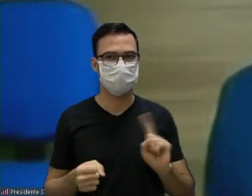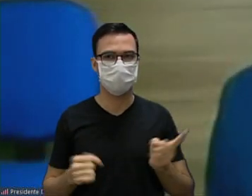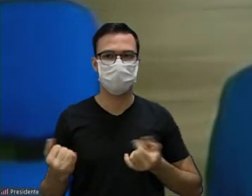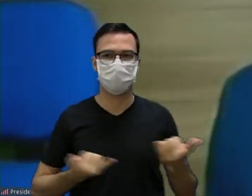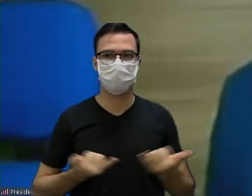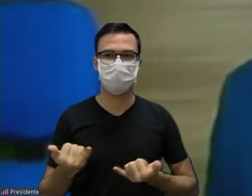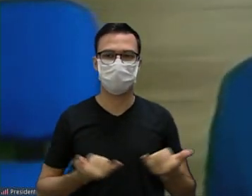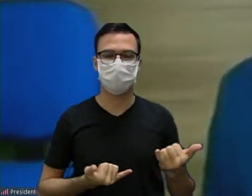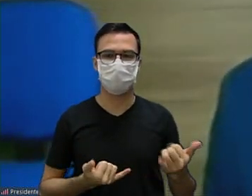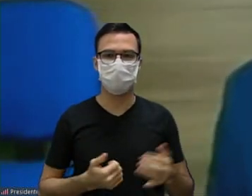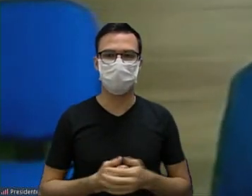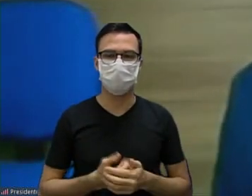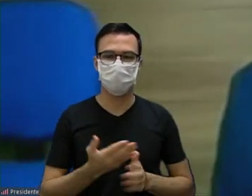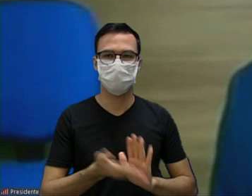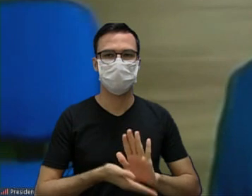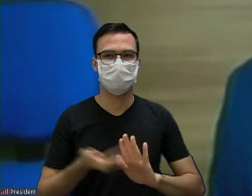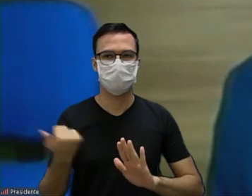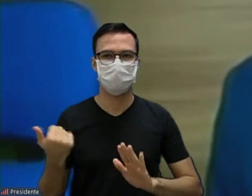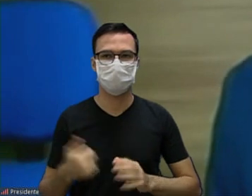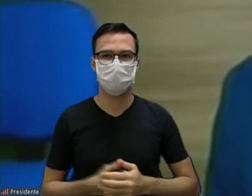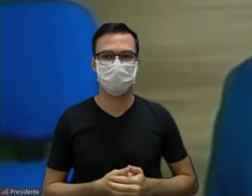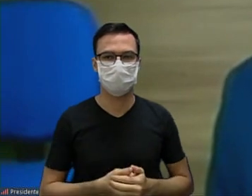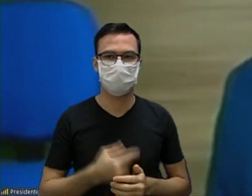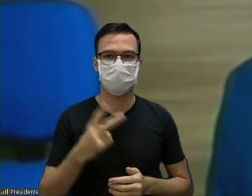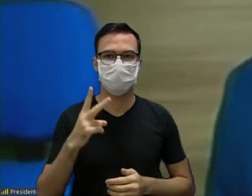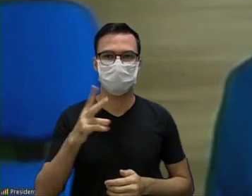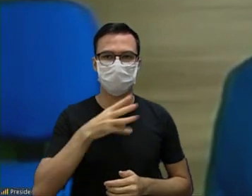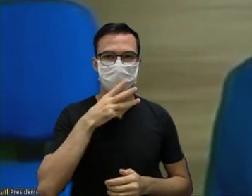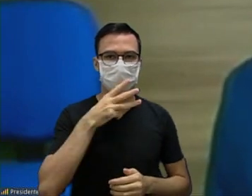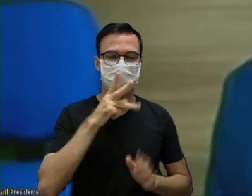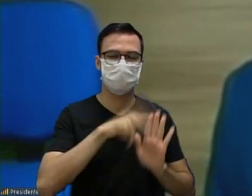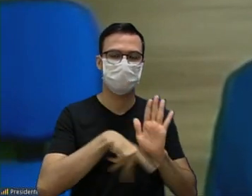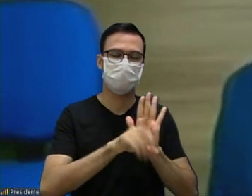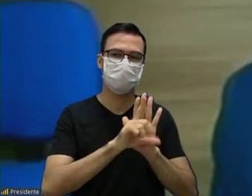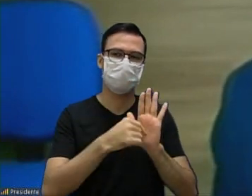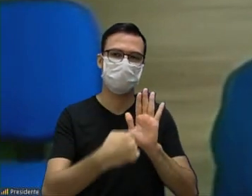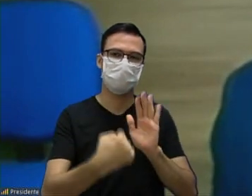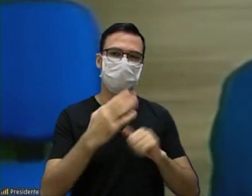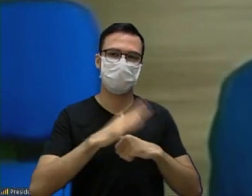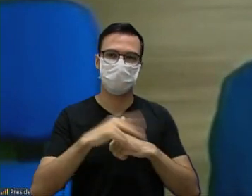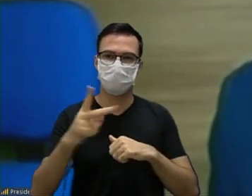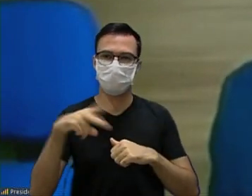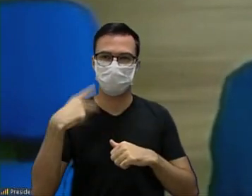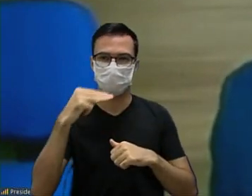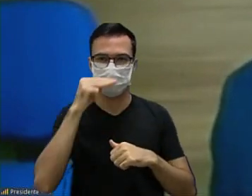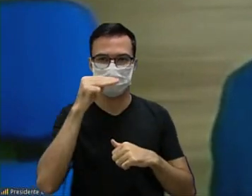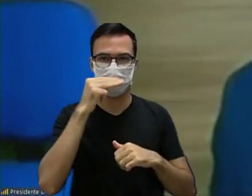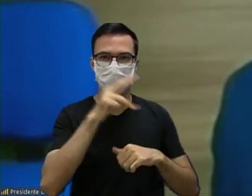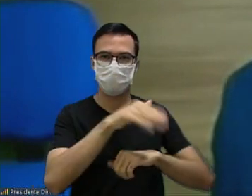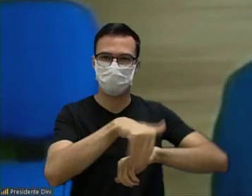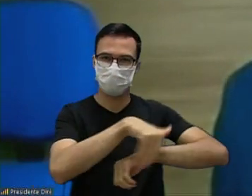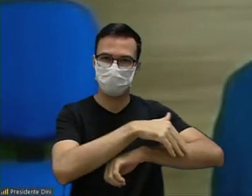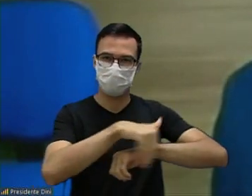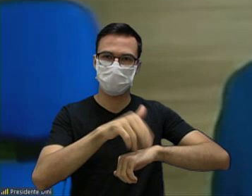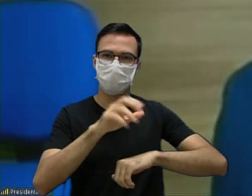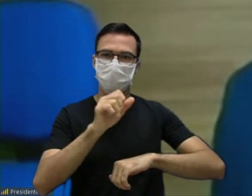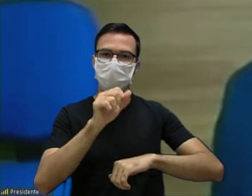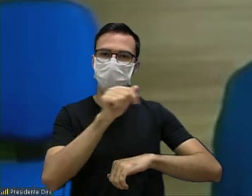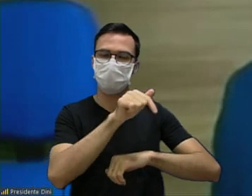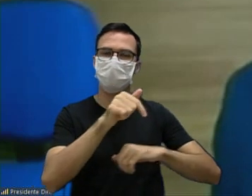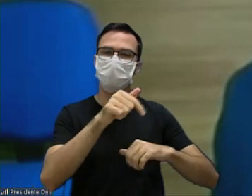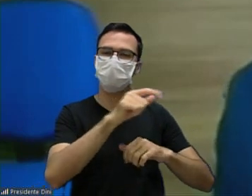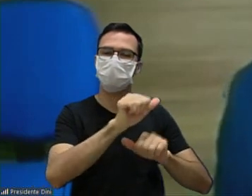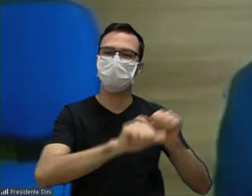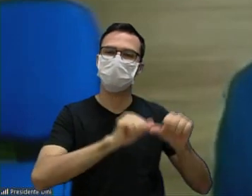se manifestam fica retirado projeto de lei 43 2020 do vereador Martinez denomina a área aranha alves uma via